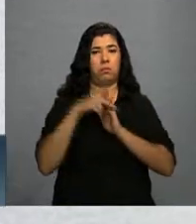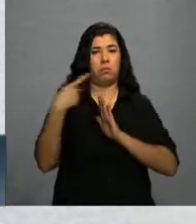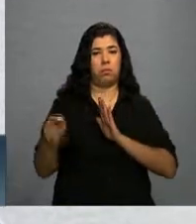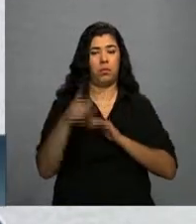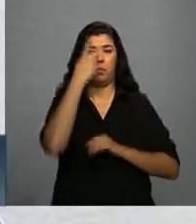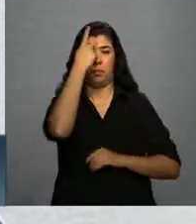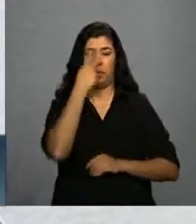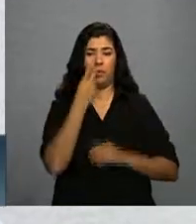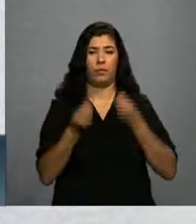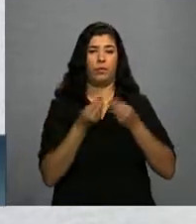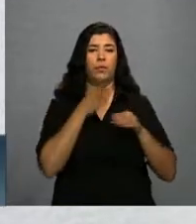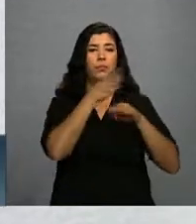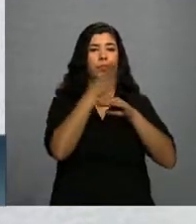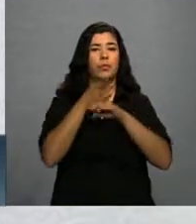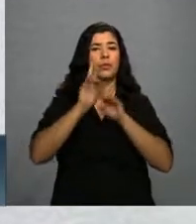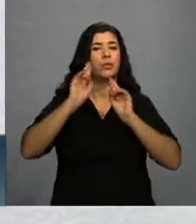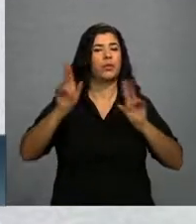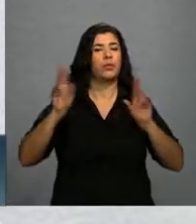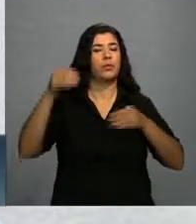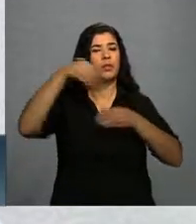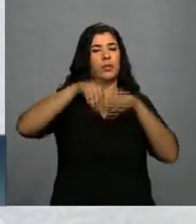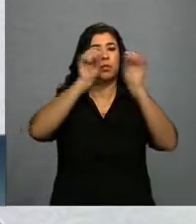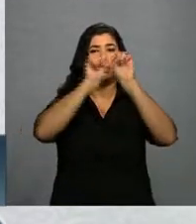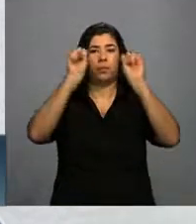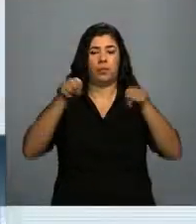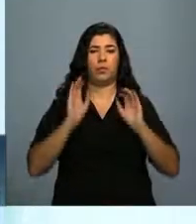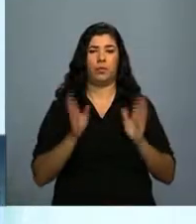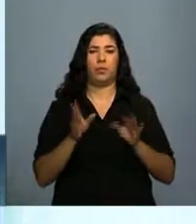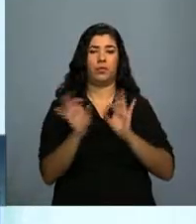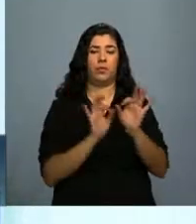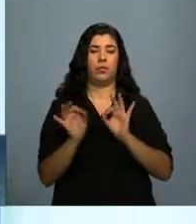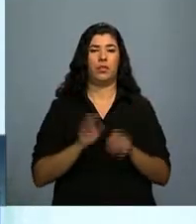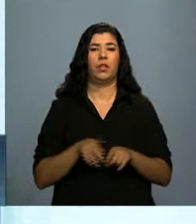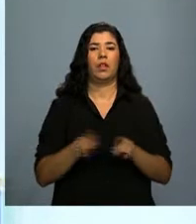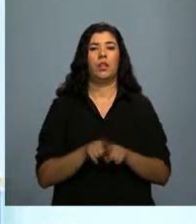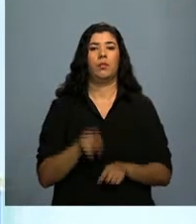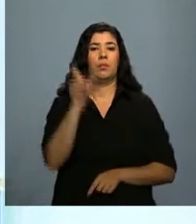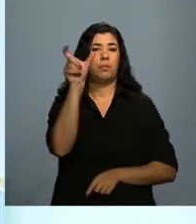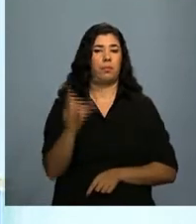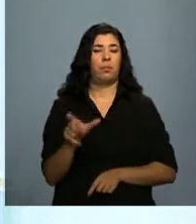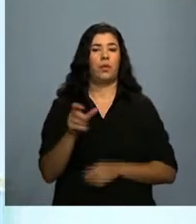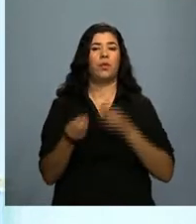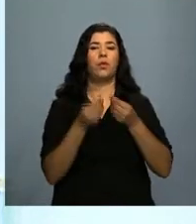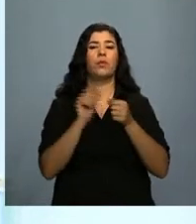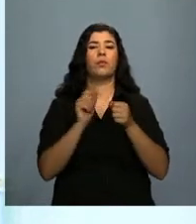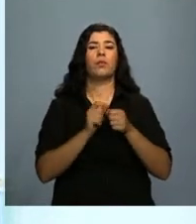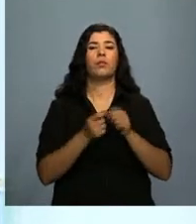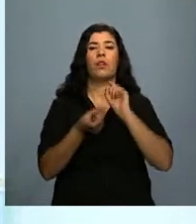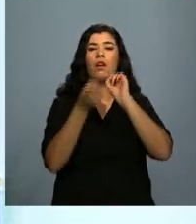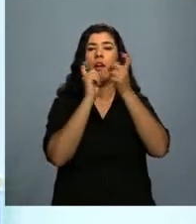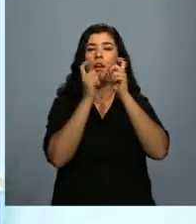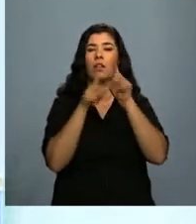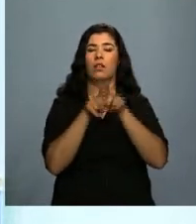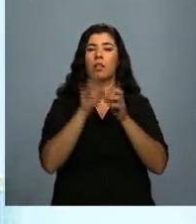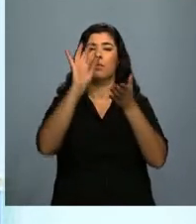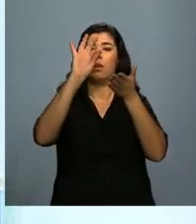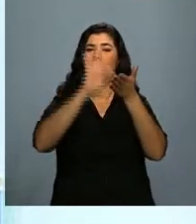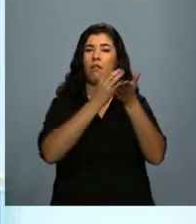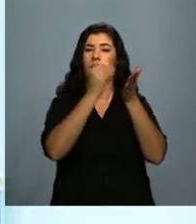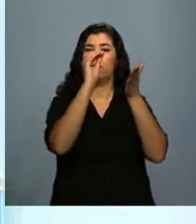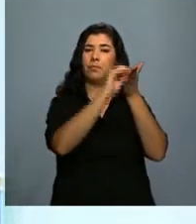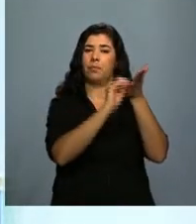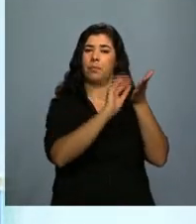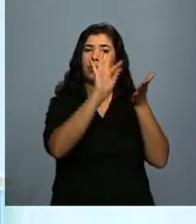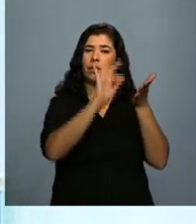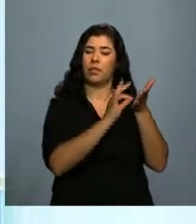perfil e acesso diferenciado dentro do sistema. Aqui é um módulo de administração para cadastros, cadastro de paciente,